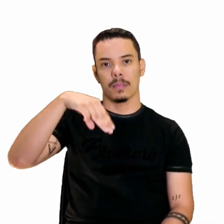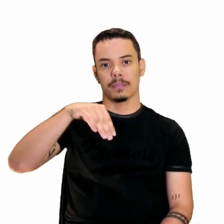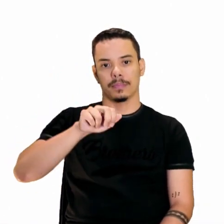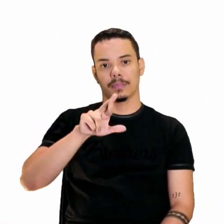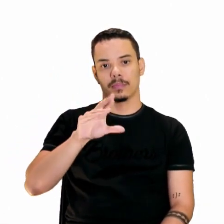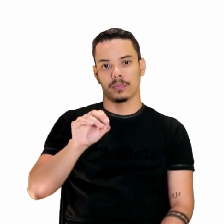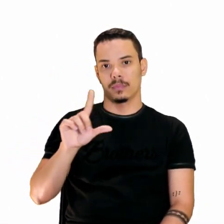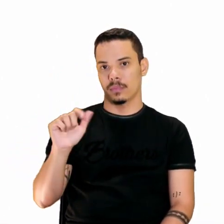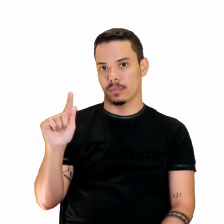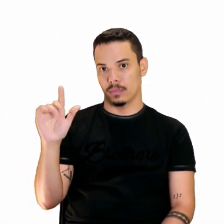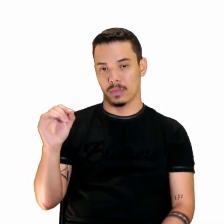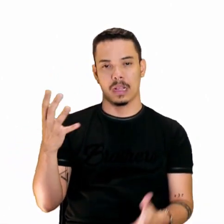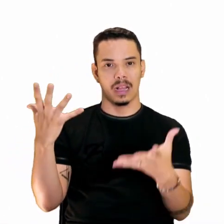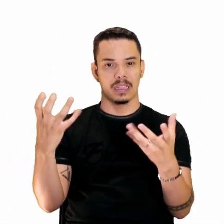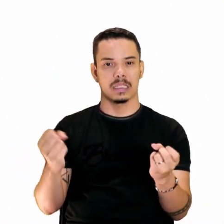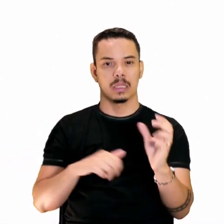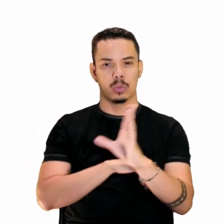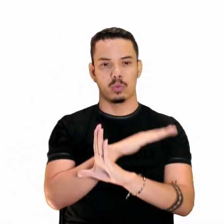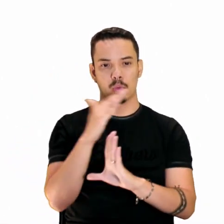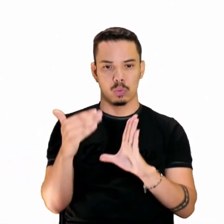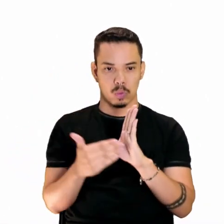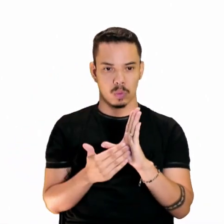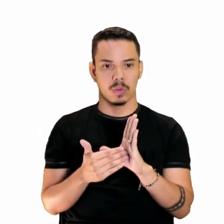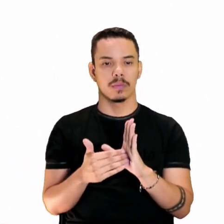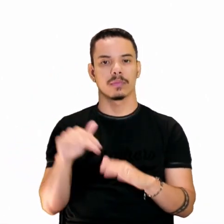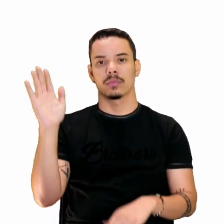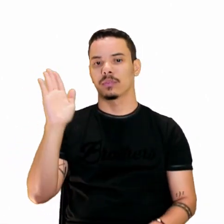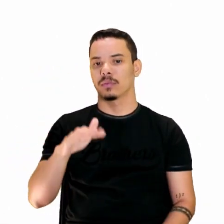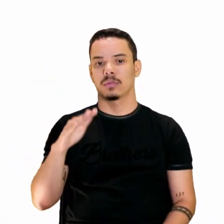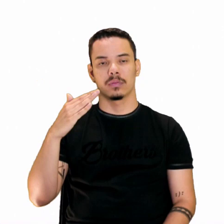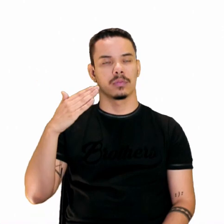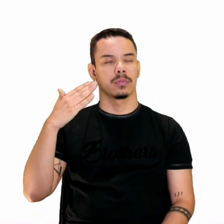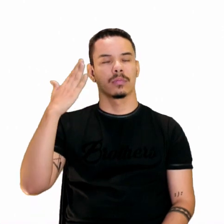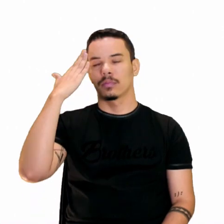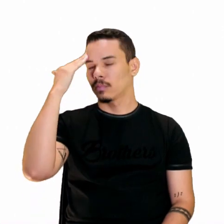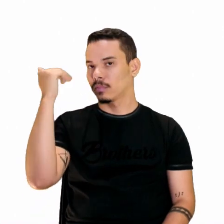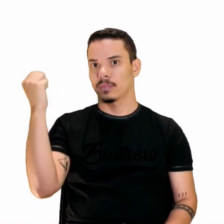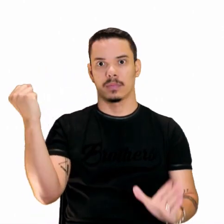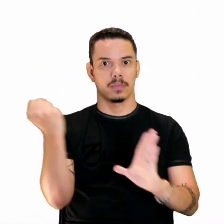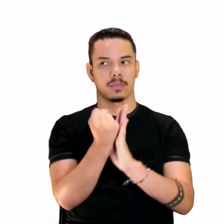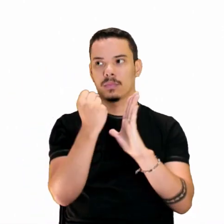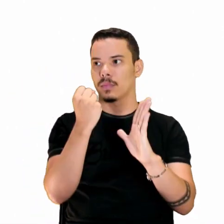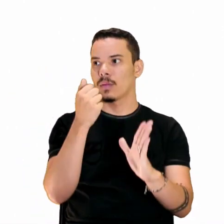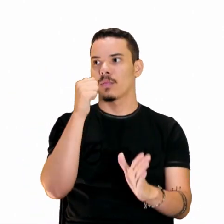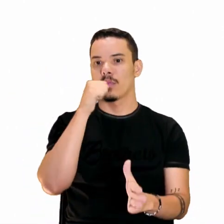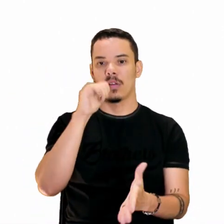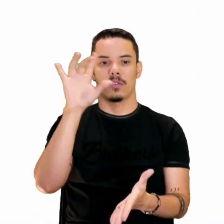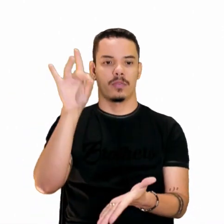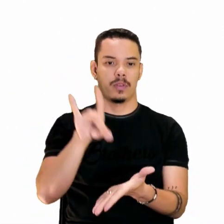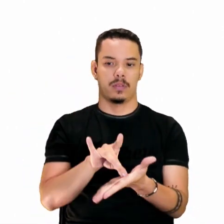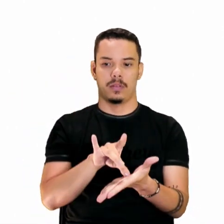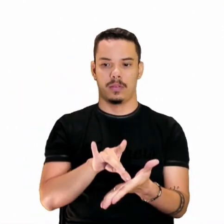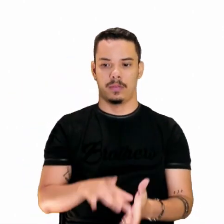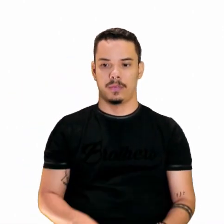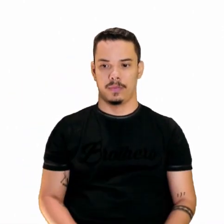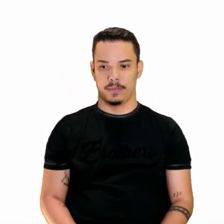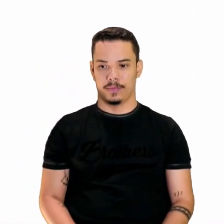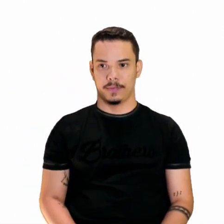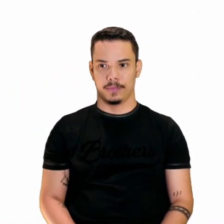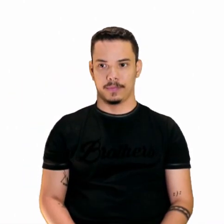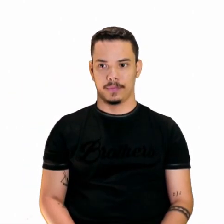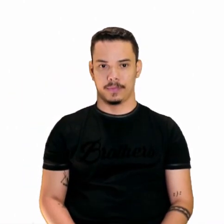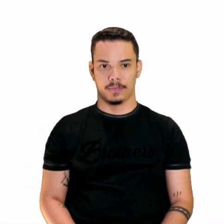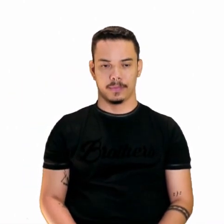Lago. Aquela que aceita tudo. Que ficou eternamente conhecida, a mulher de verdade.